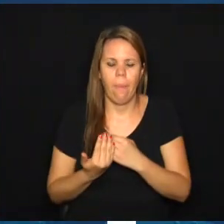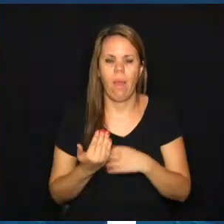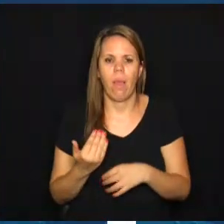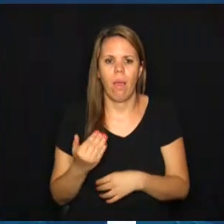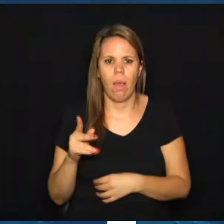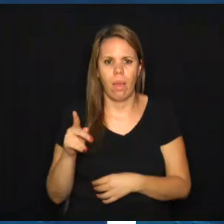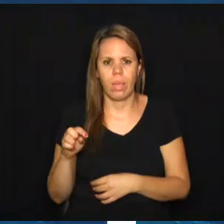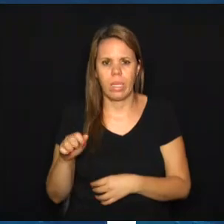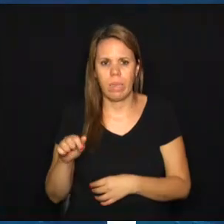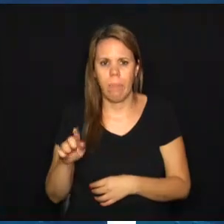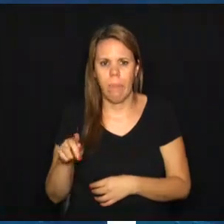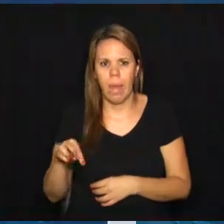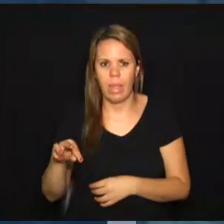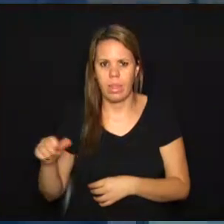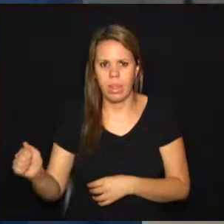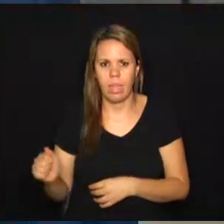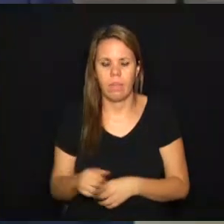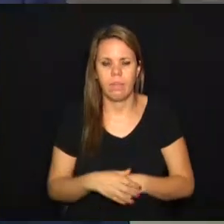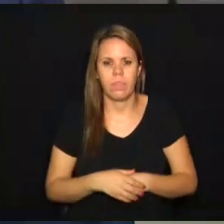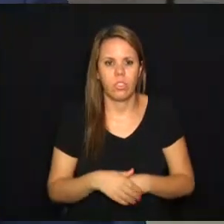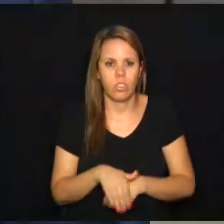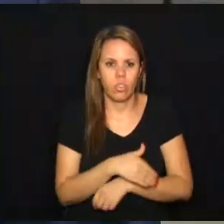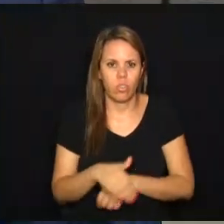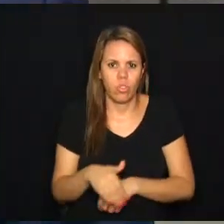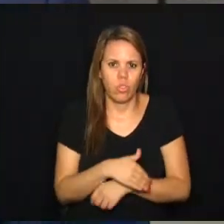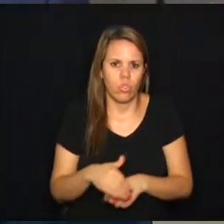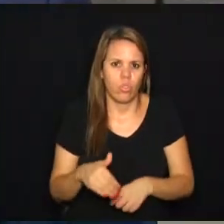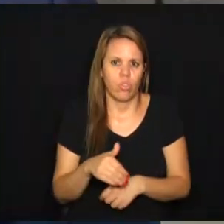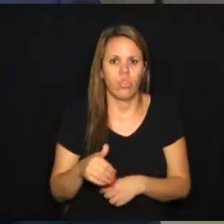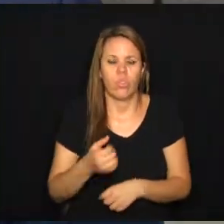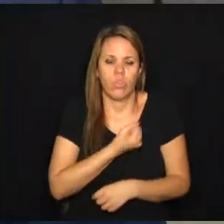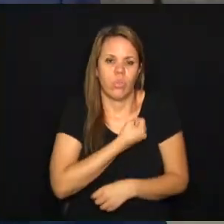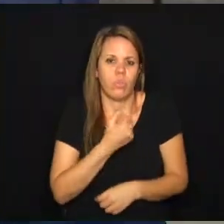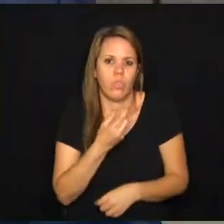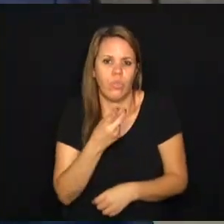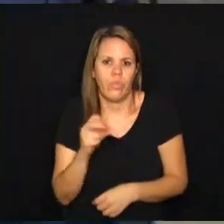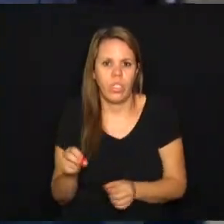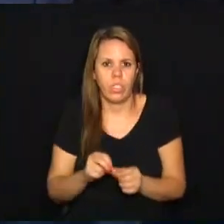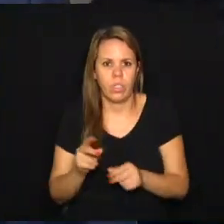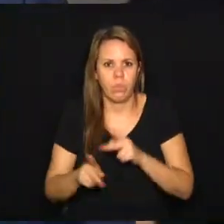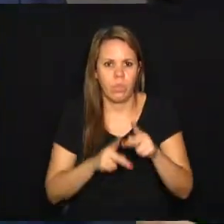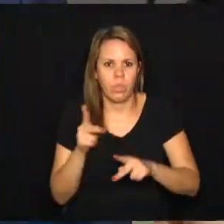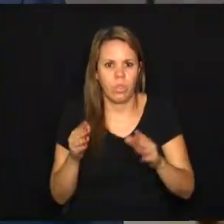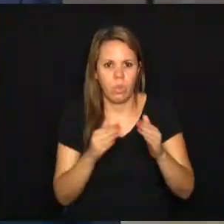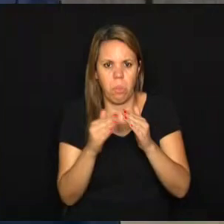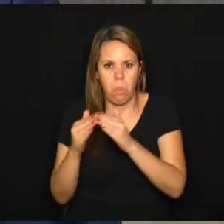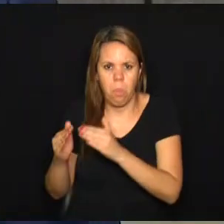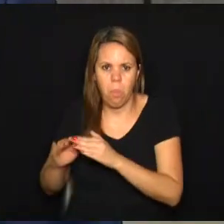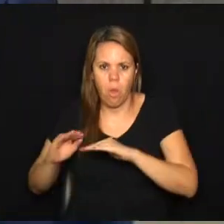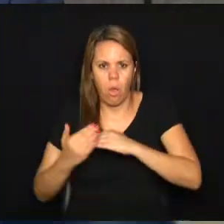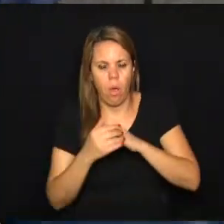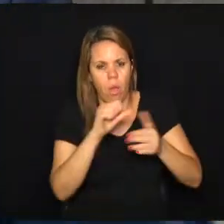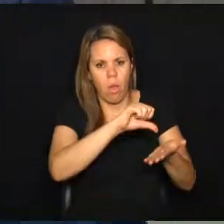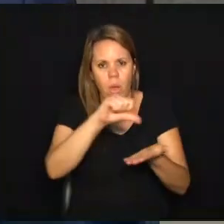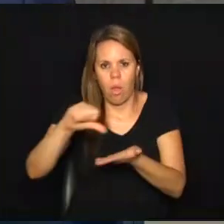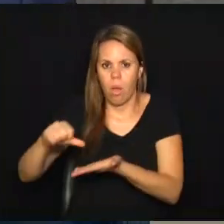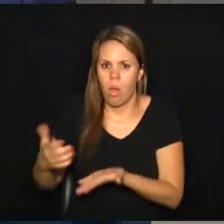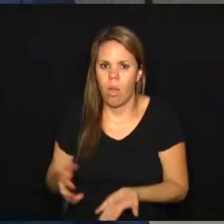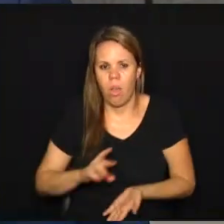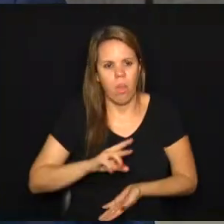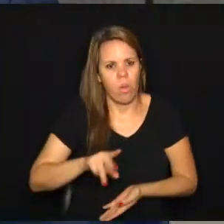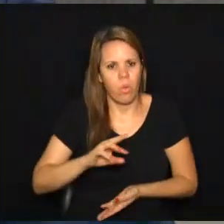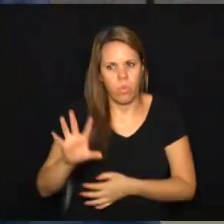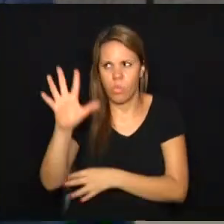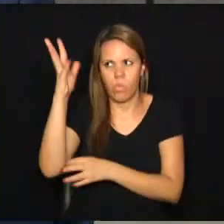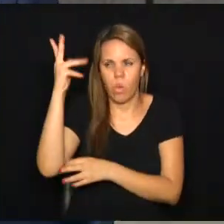Antônia Ribeiro Lima, número 20. Primeiro que nós fomos até o bosque, com os moradores da região. Não é um bosque,